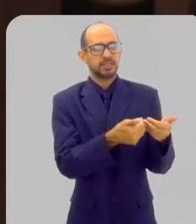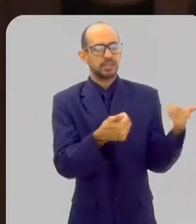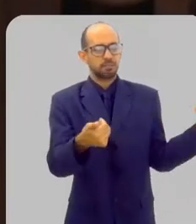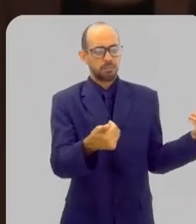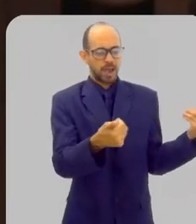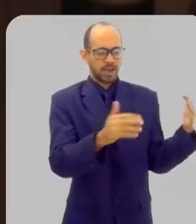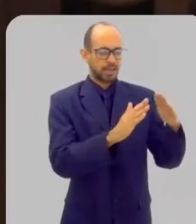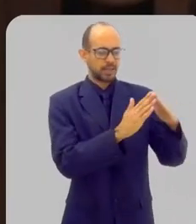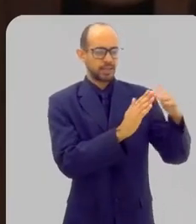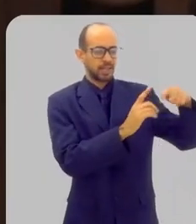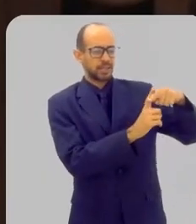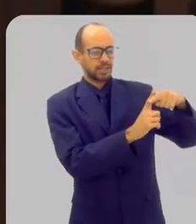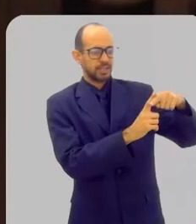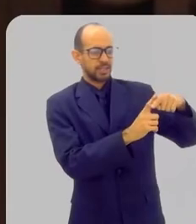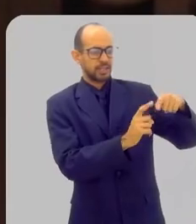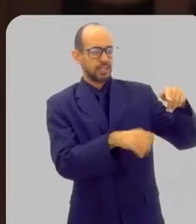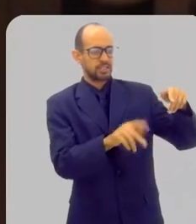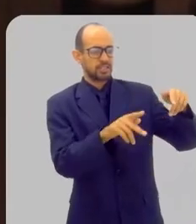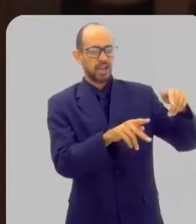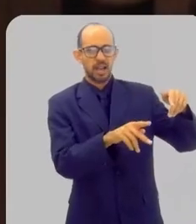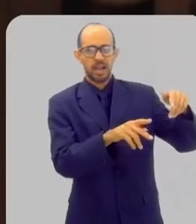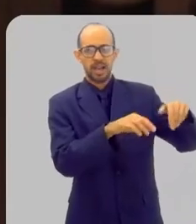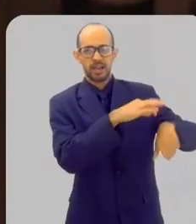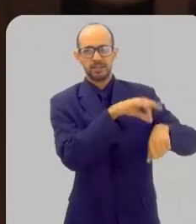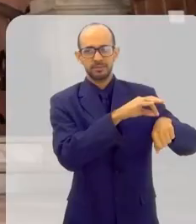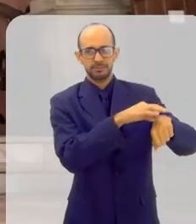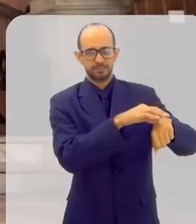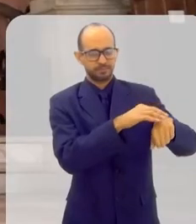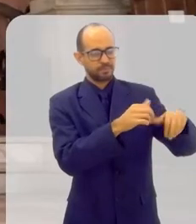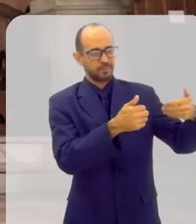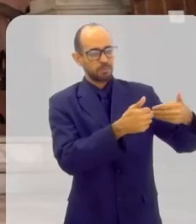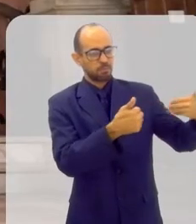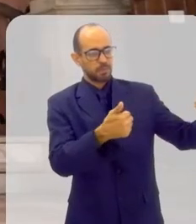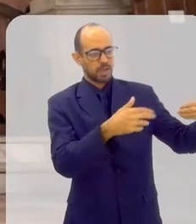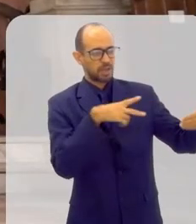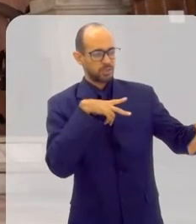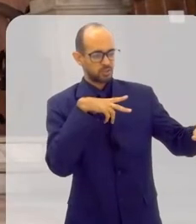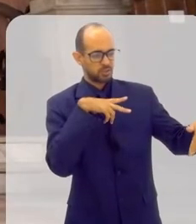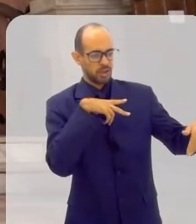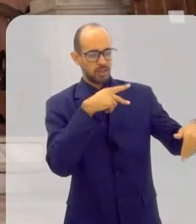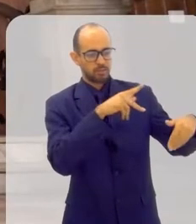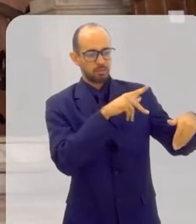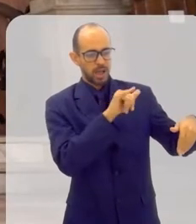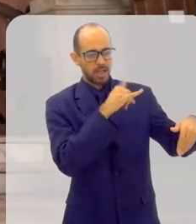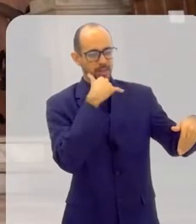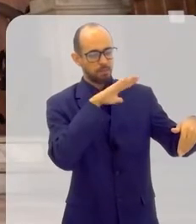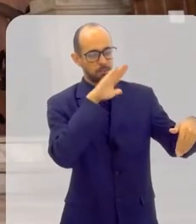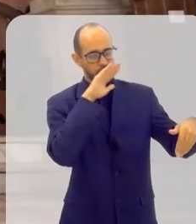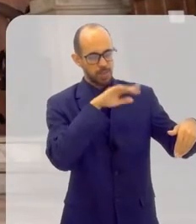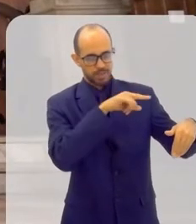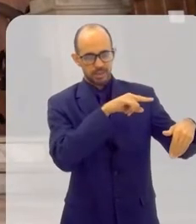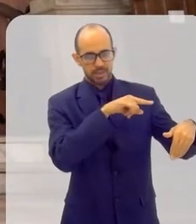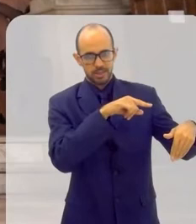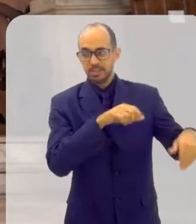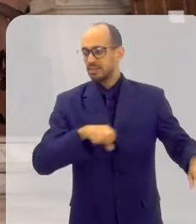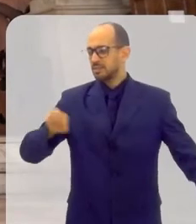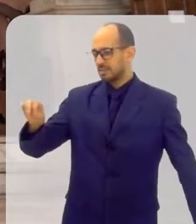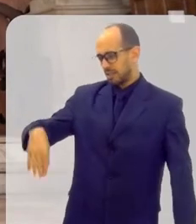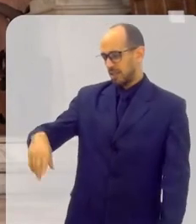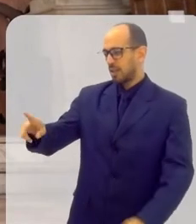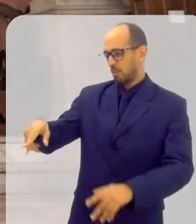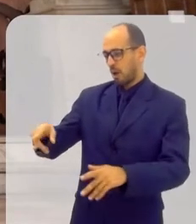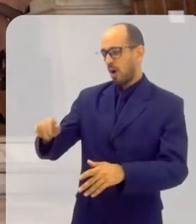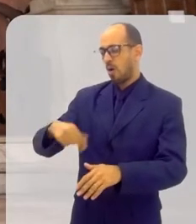do pai e da mãe, para fundar a sua. Como diz o livro de Gênesis, né? Que deixará o pai e a mãe e serão uma só carne, né?